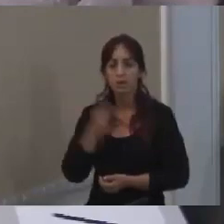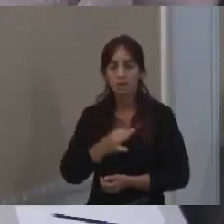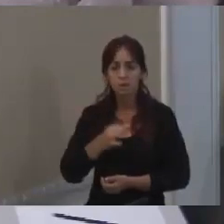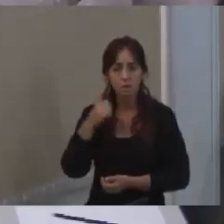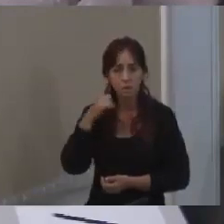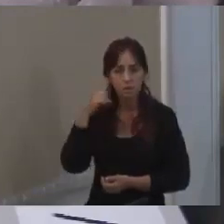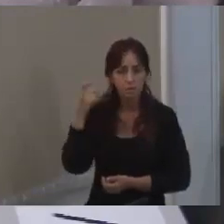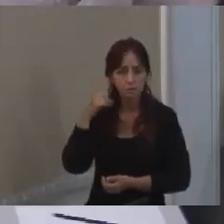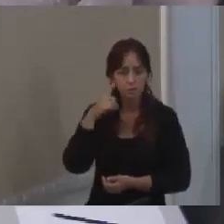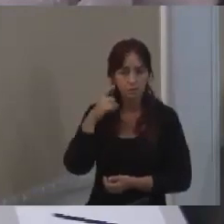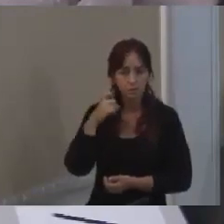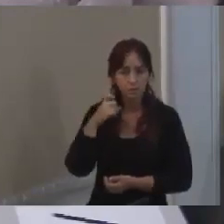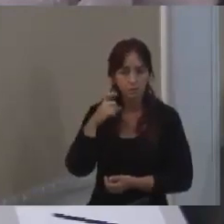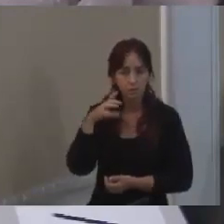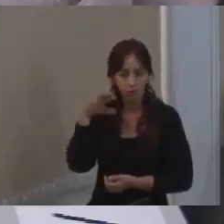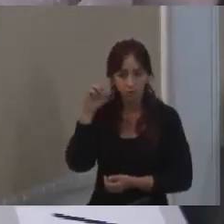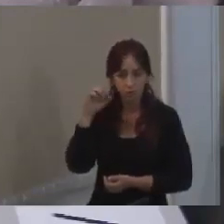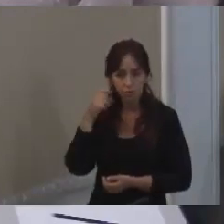Bem,